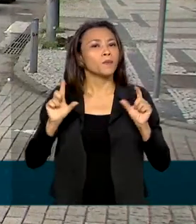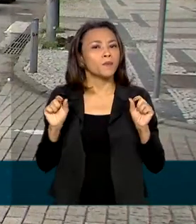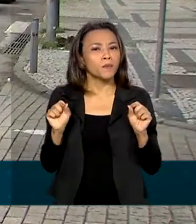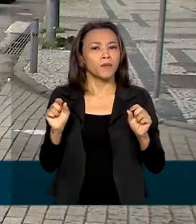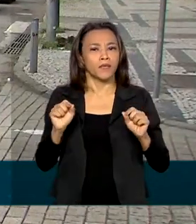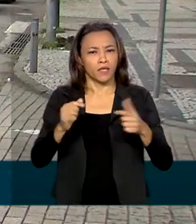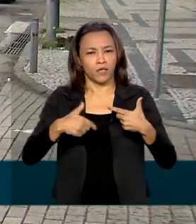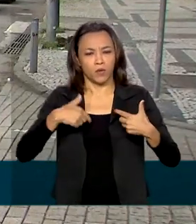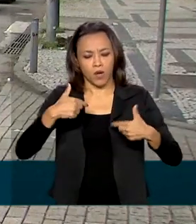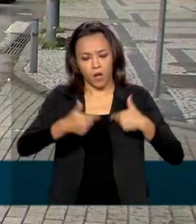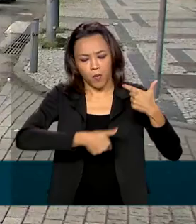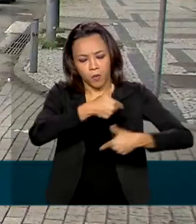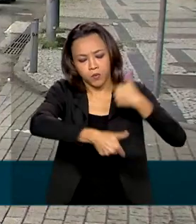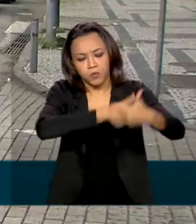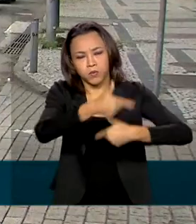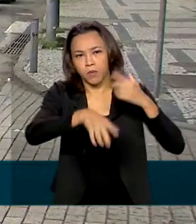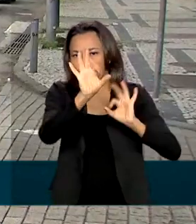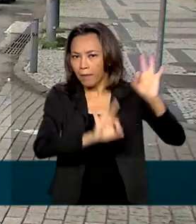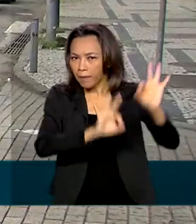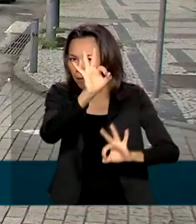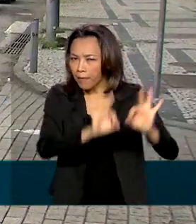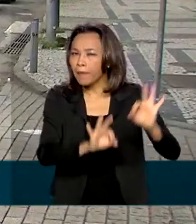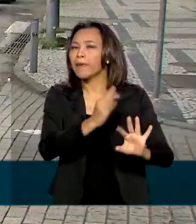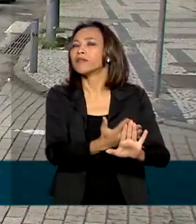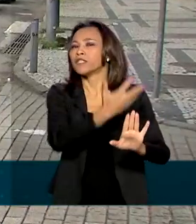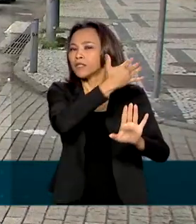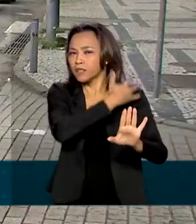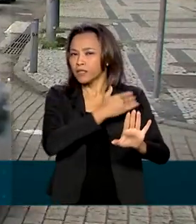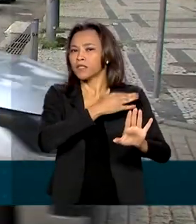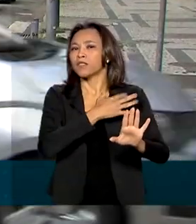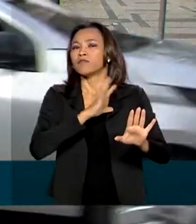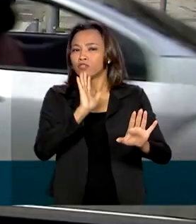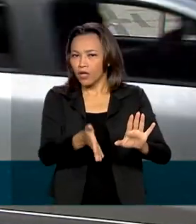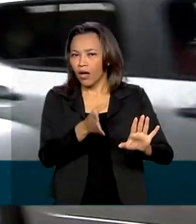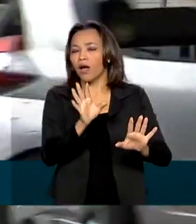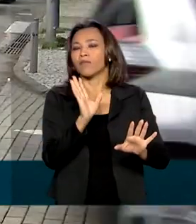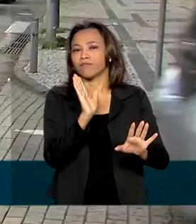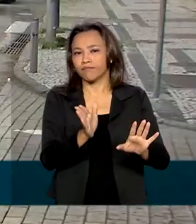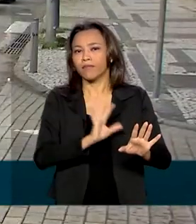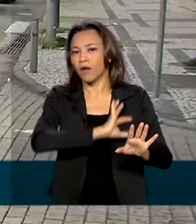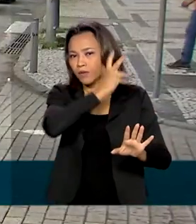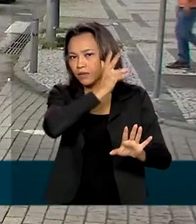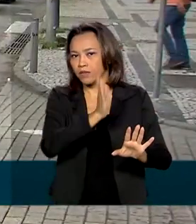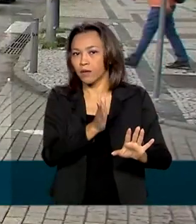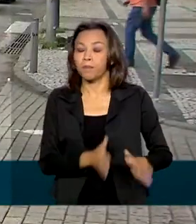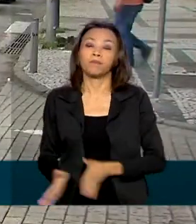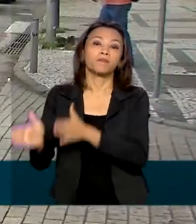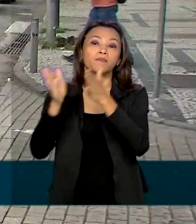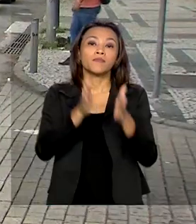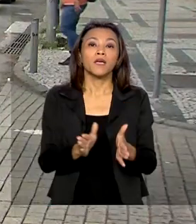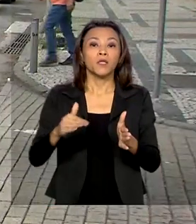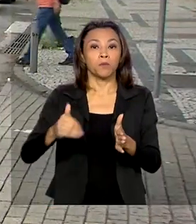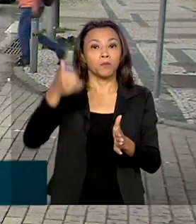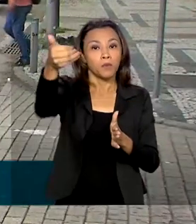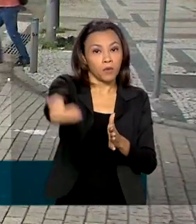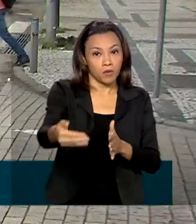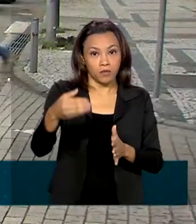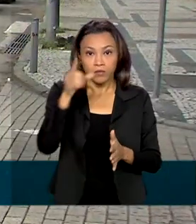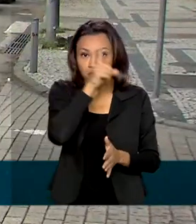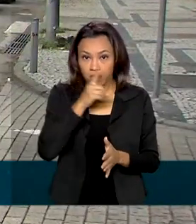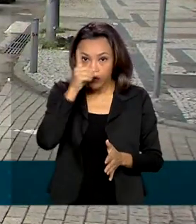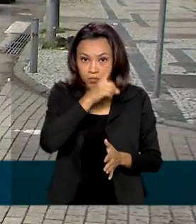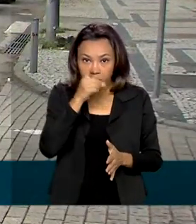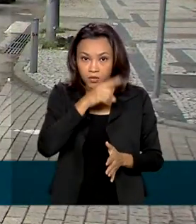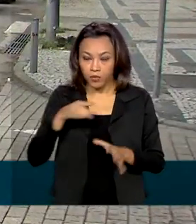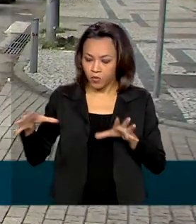no Amazonas já estavam sendo planejadas há alguns dias. E agora, falando de vacinas, no próximo domingo, a diretoria colegiada